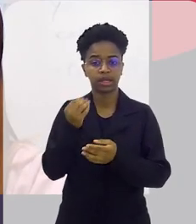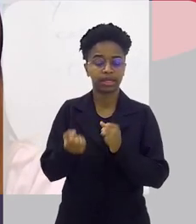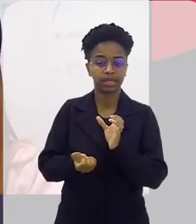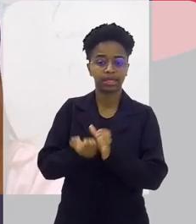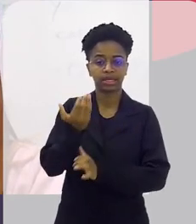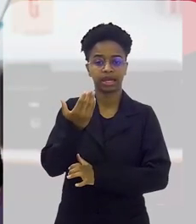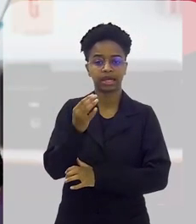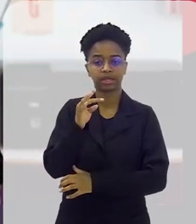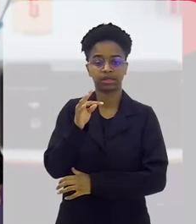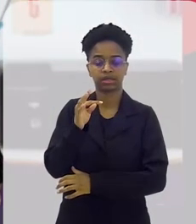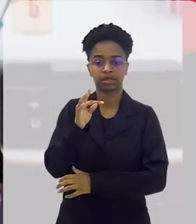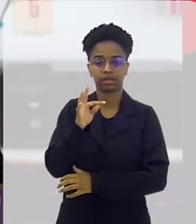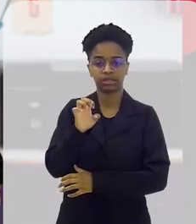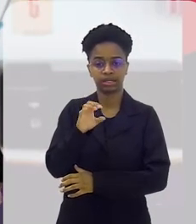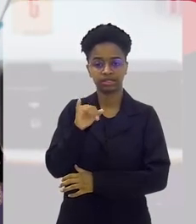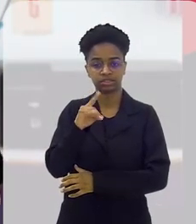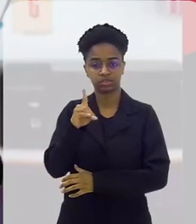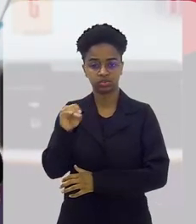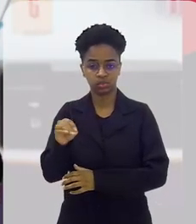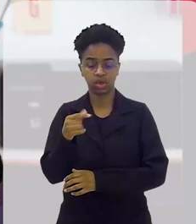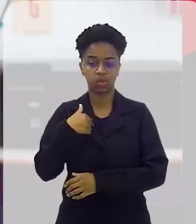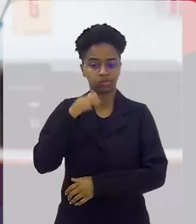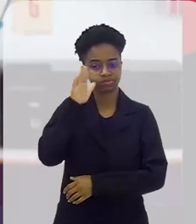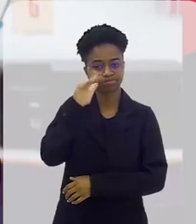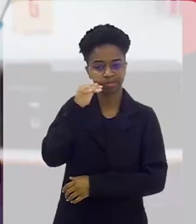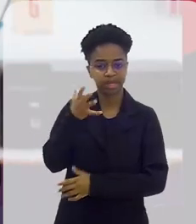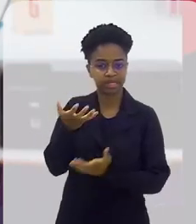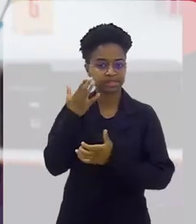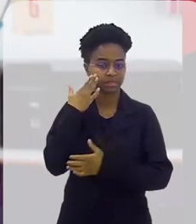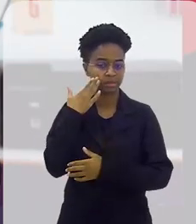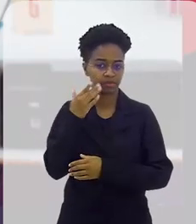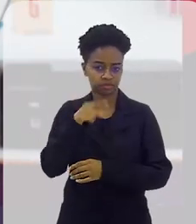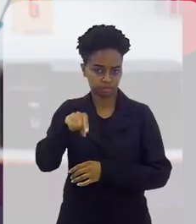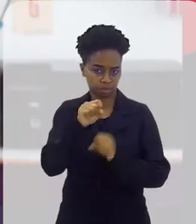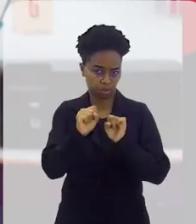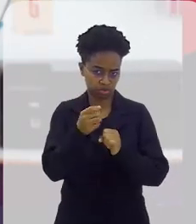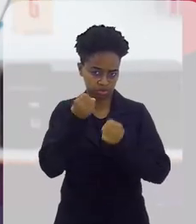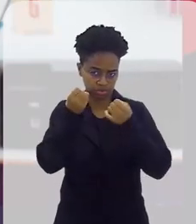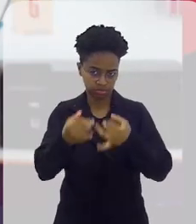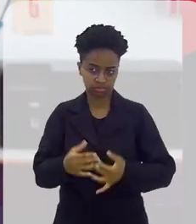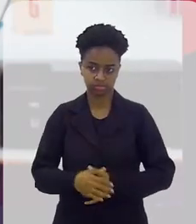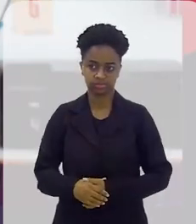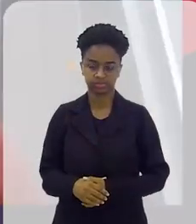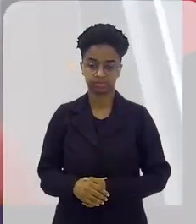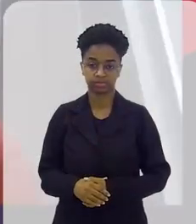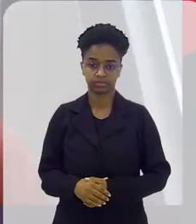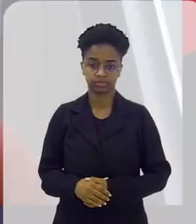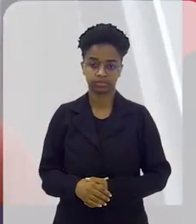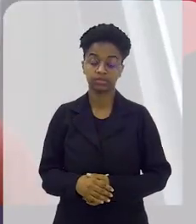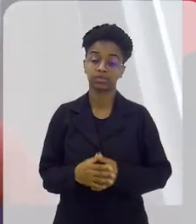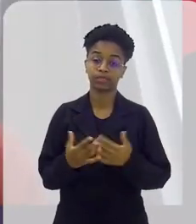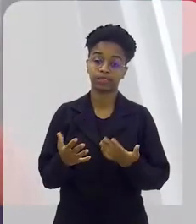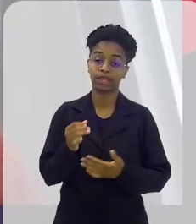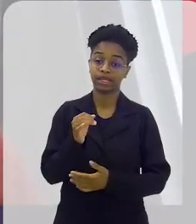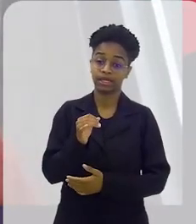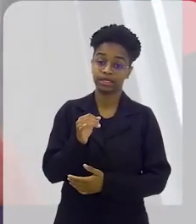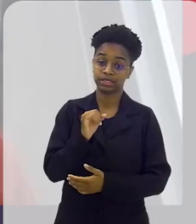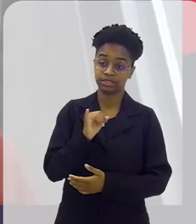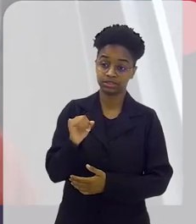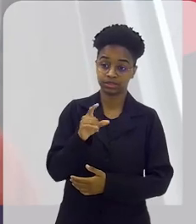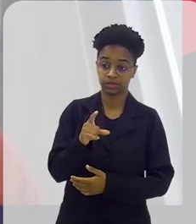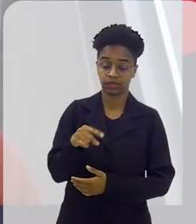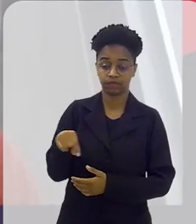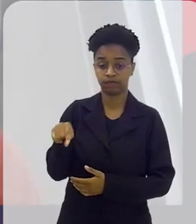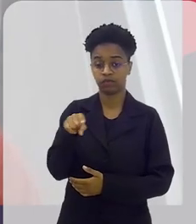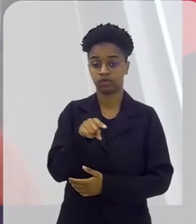tecidos. Eu queria saber também, eu tenho curiosidade sobre isso. Vocês podem falar um pouquinho? É, assim, se você